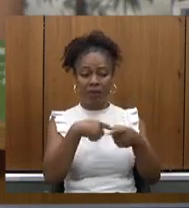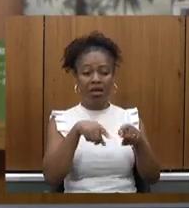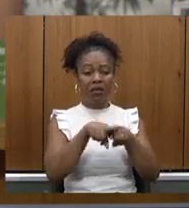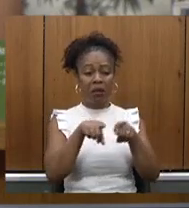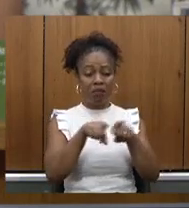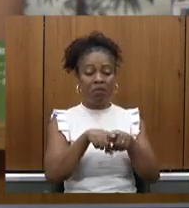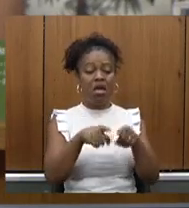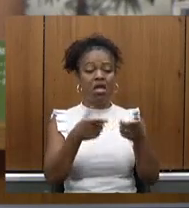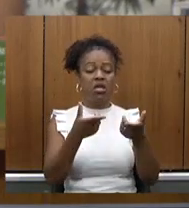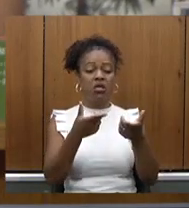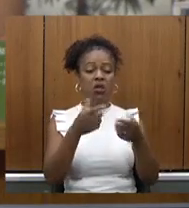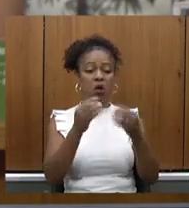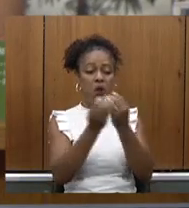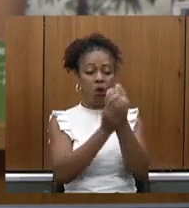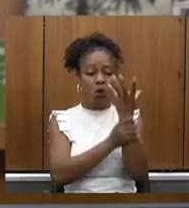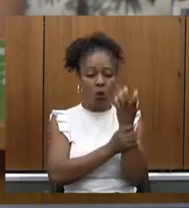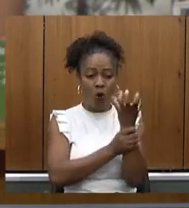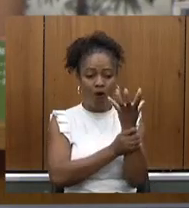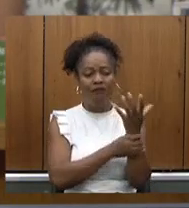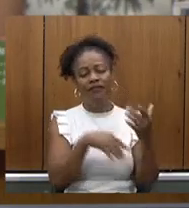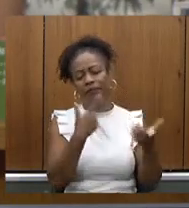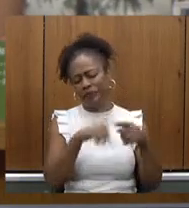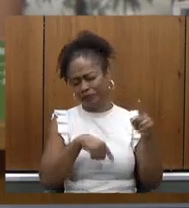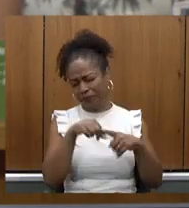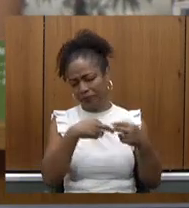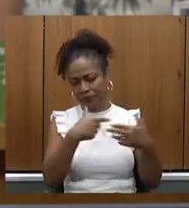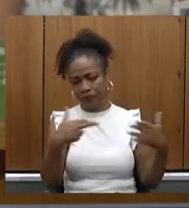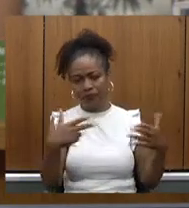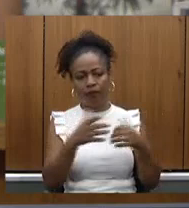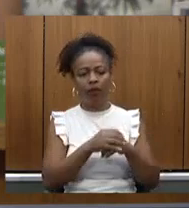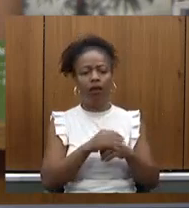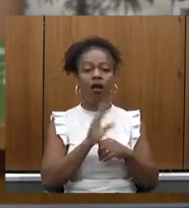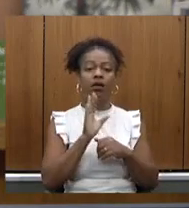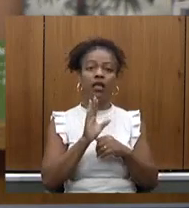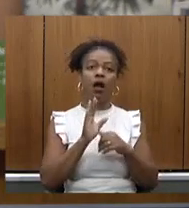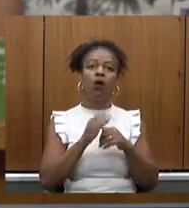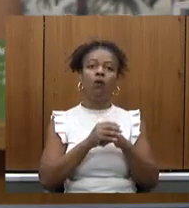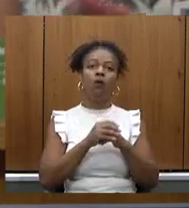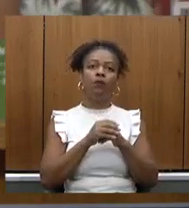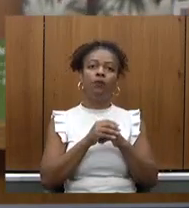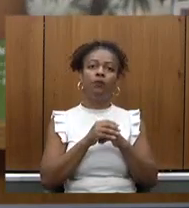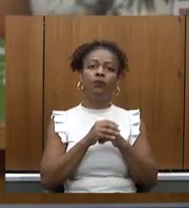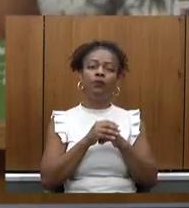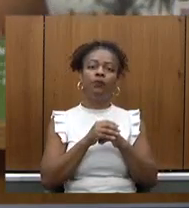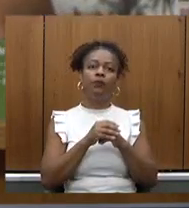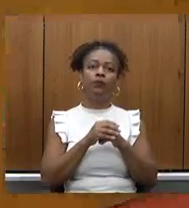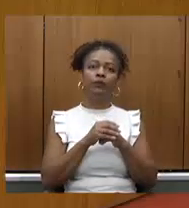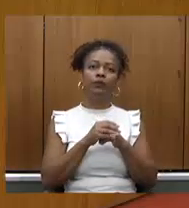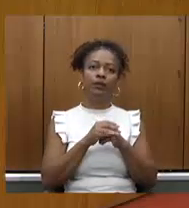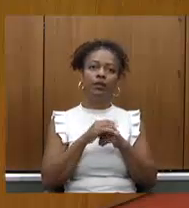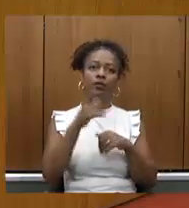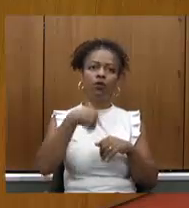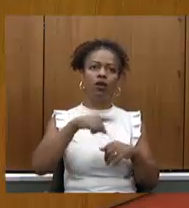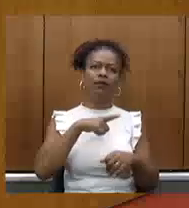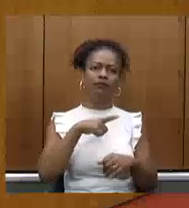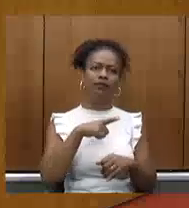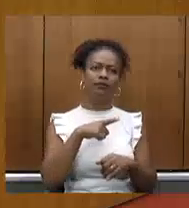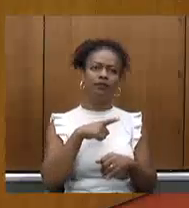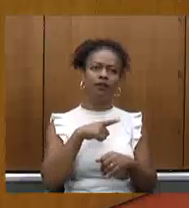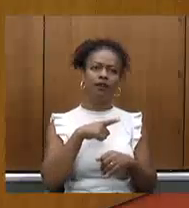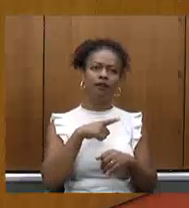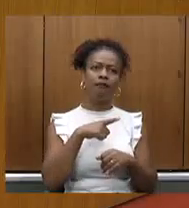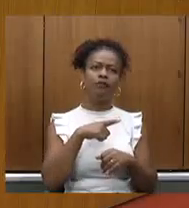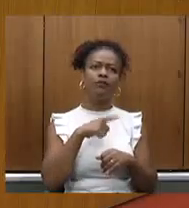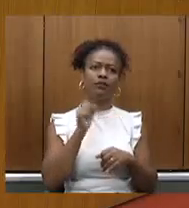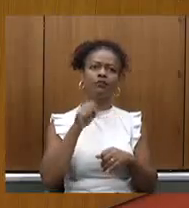grosso é de 13 a 20 mas tem dívida até 19 e aí deputada nós temos sim por município está